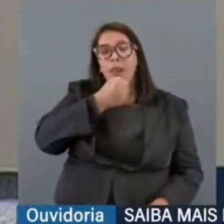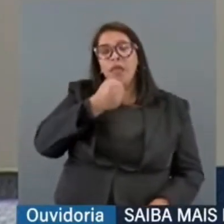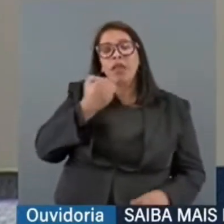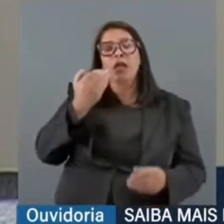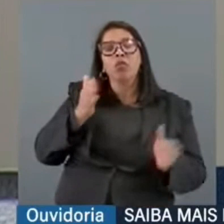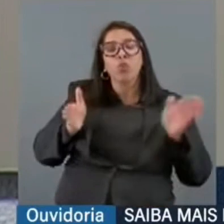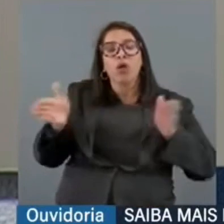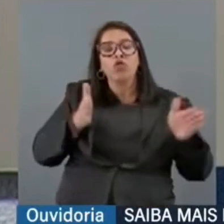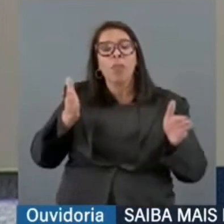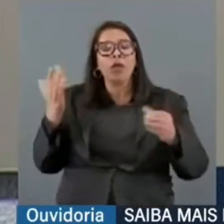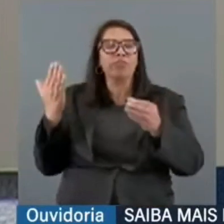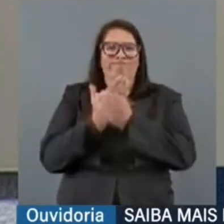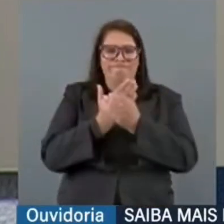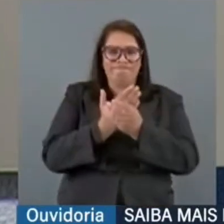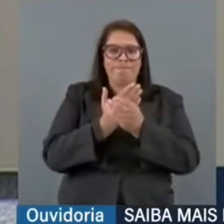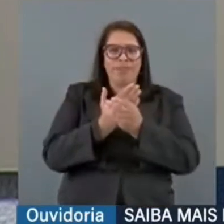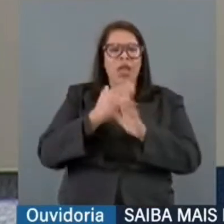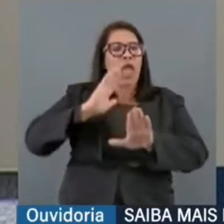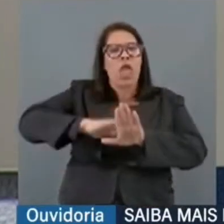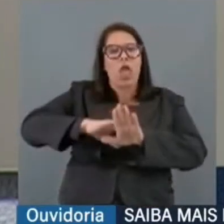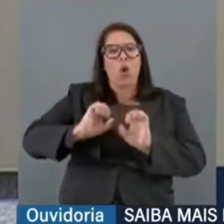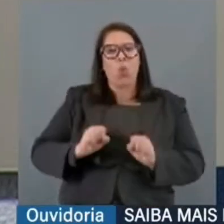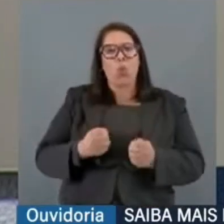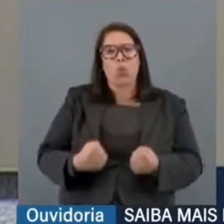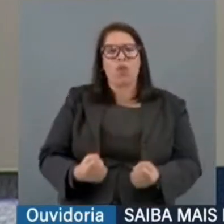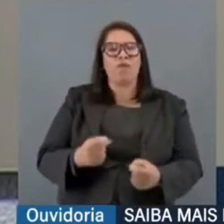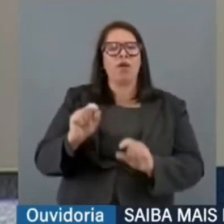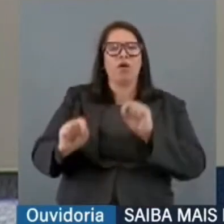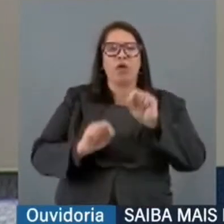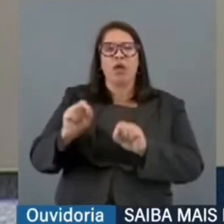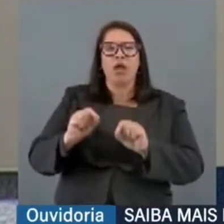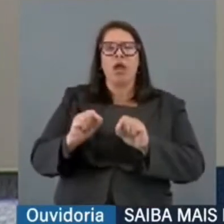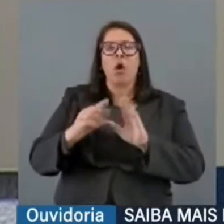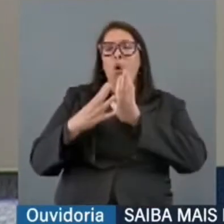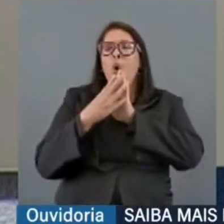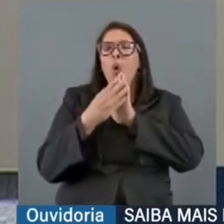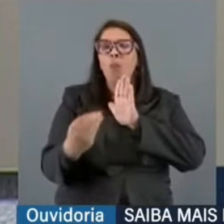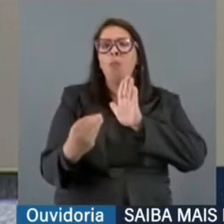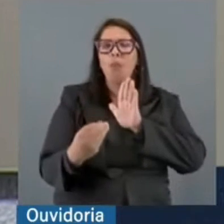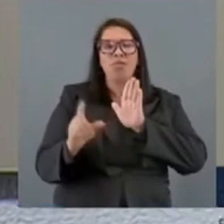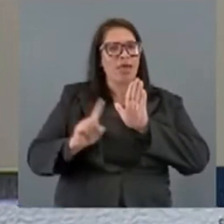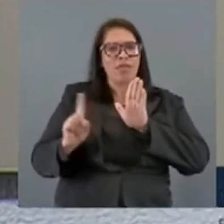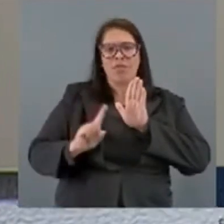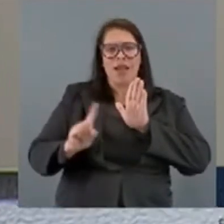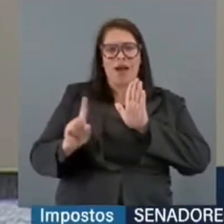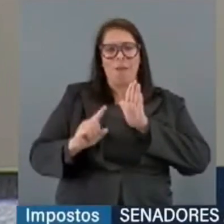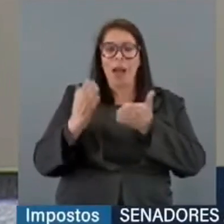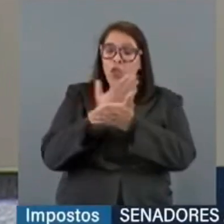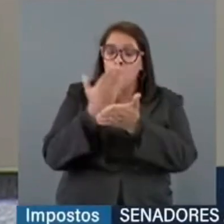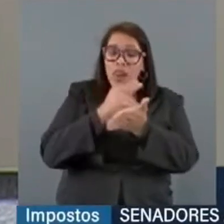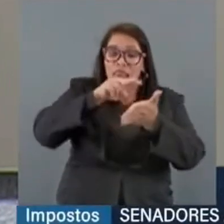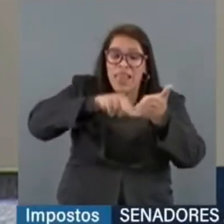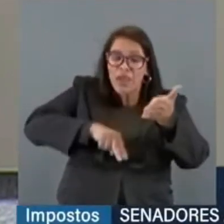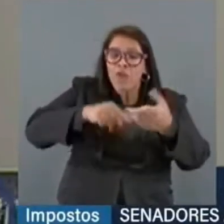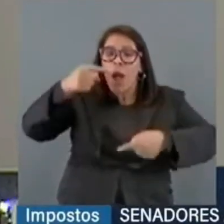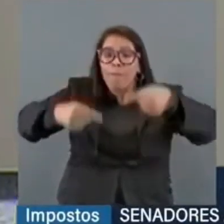processo. Então, não defendemos ali um modelo, mas sim colocamos em discussão